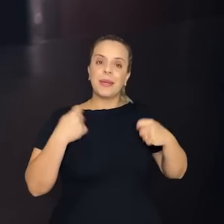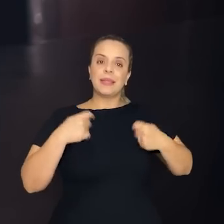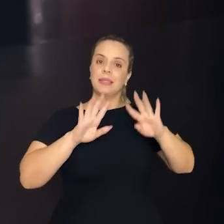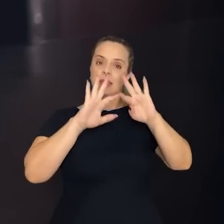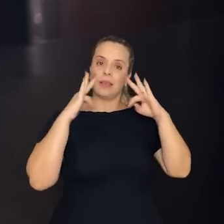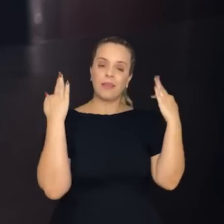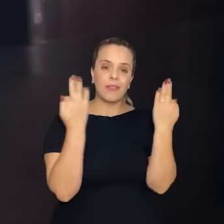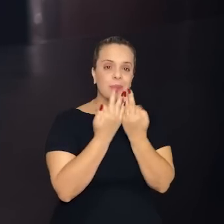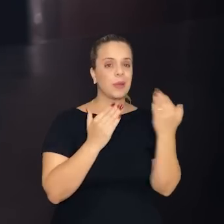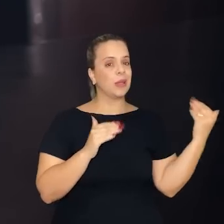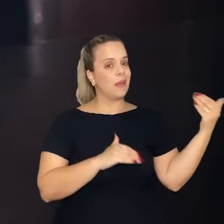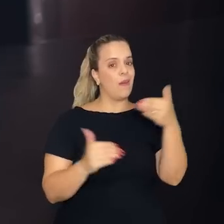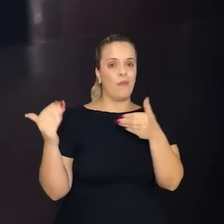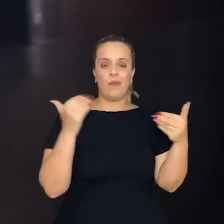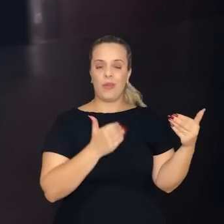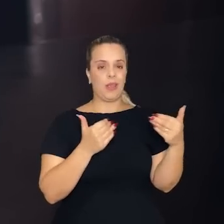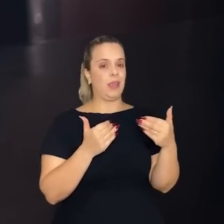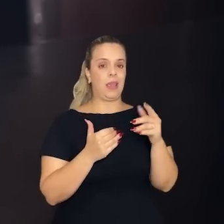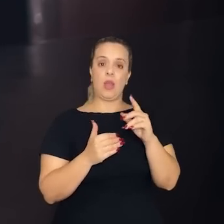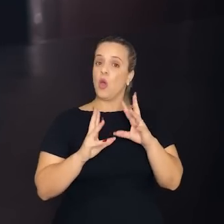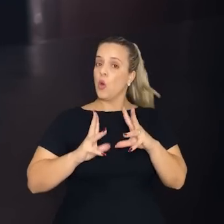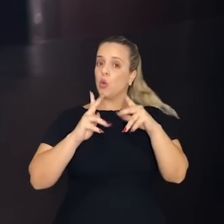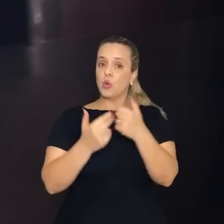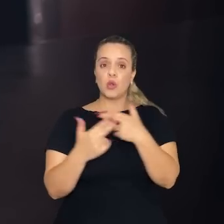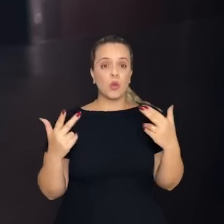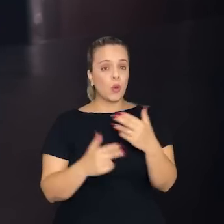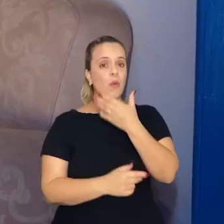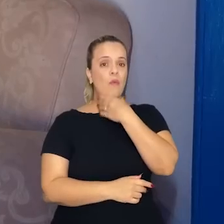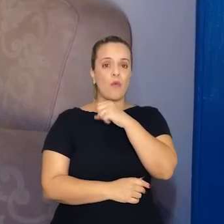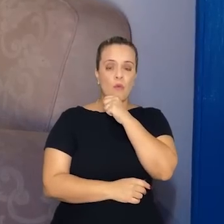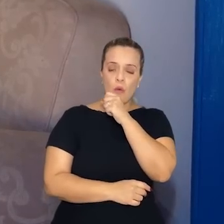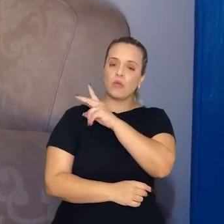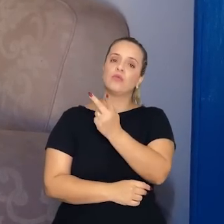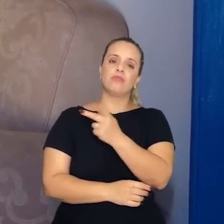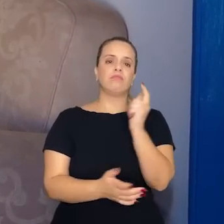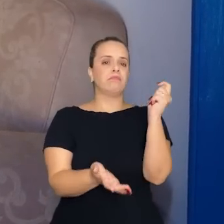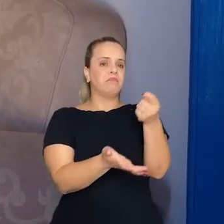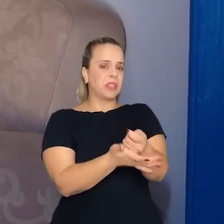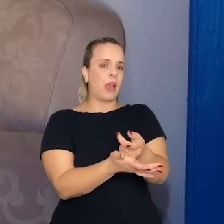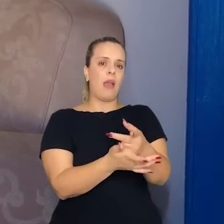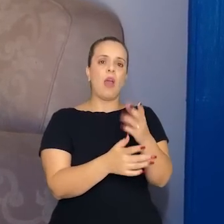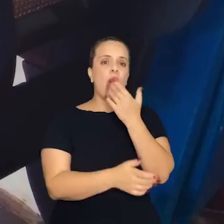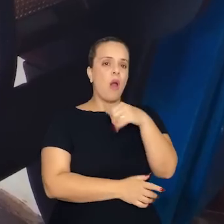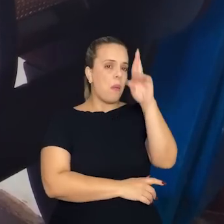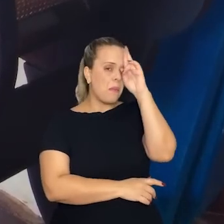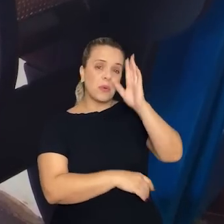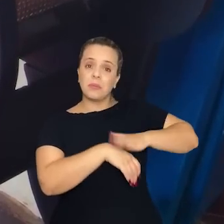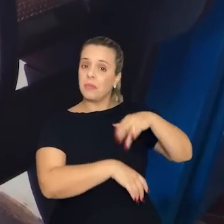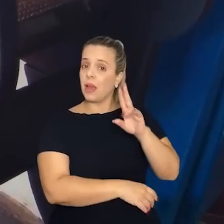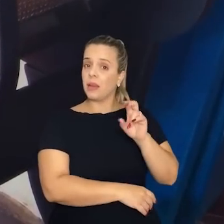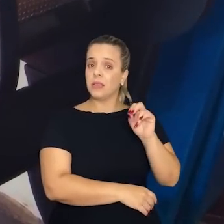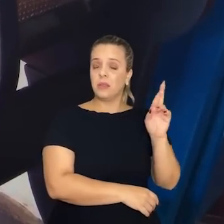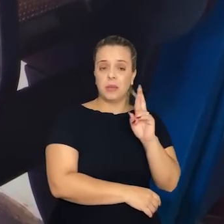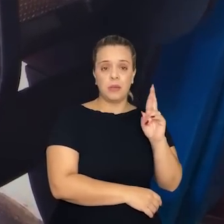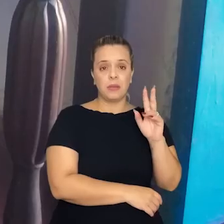Eles ofereciam, às custas deles, um almoço que recebia aqui mais de 50 pessoas. Que eram